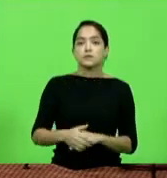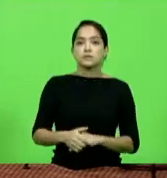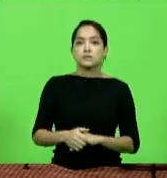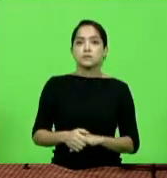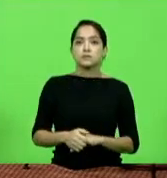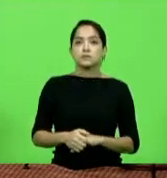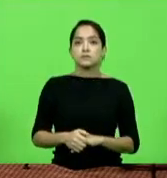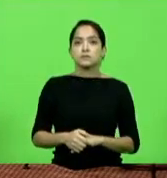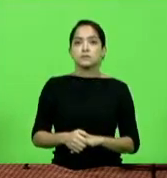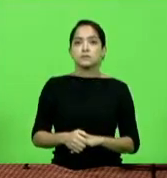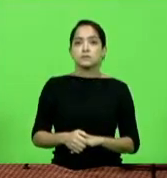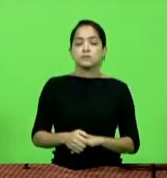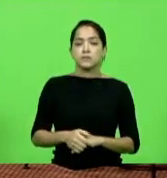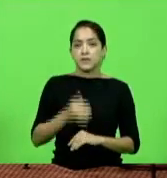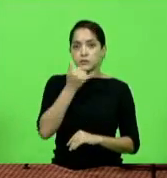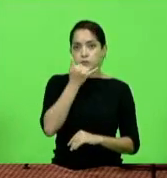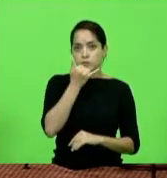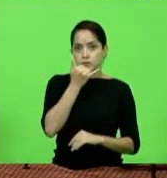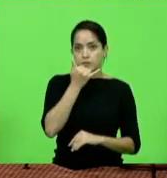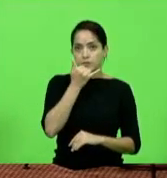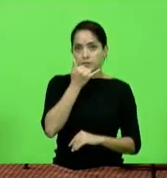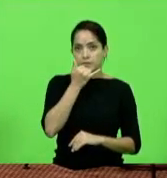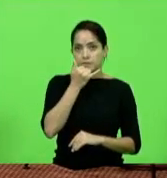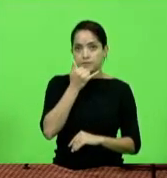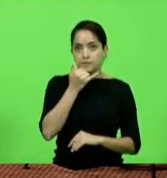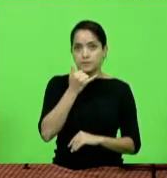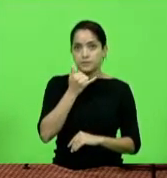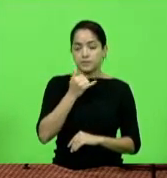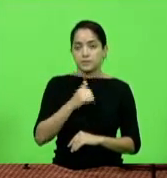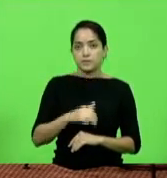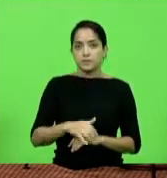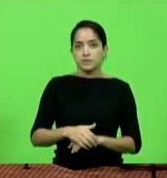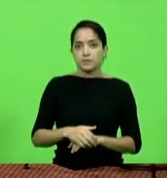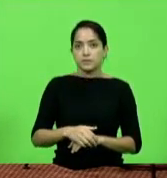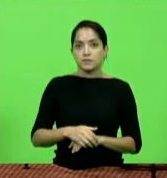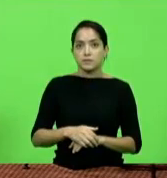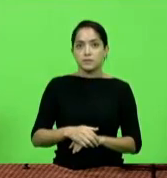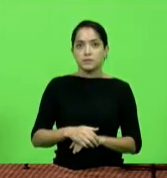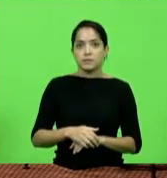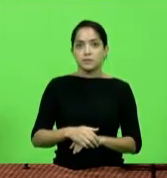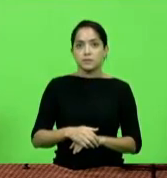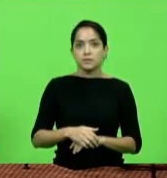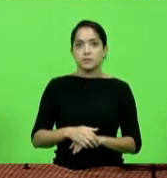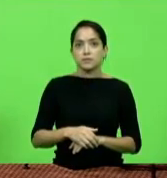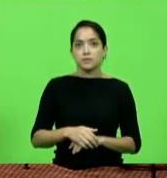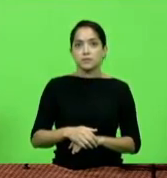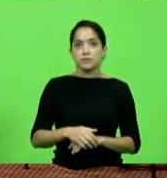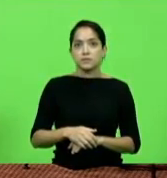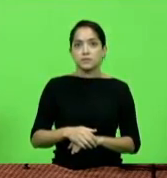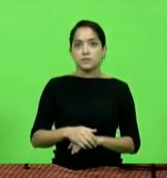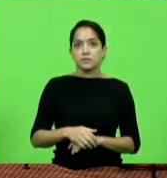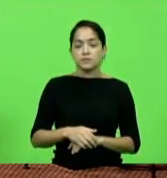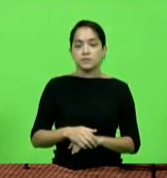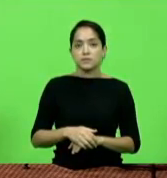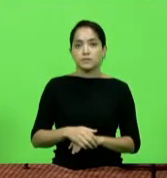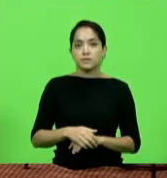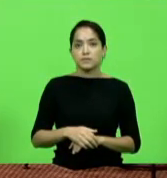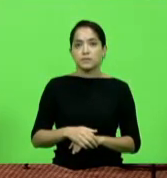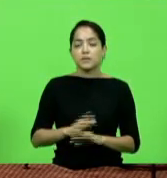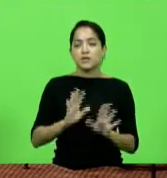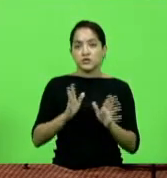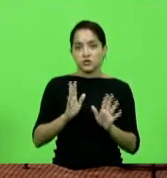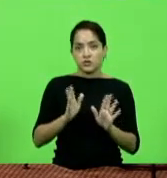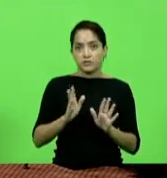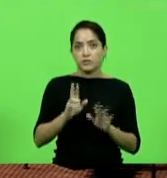MDB já falou não desculpa o MDB já falou desculpa deputado Bruno o MDB já falou ele já falou já foi falado